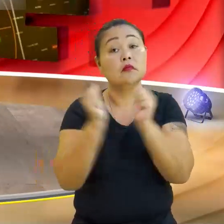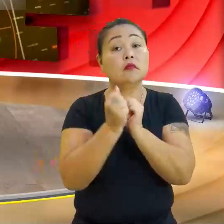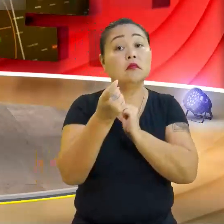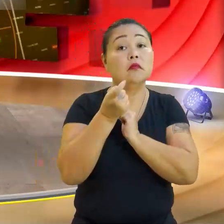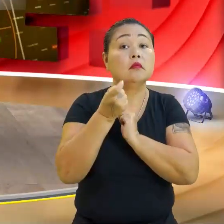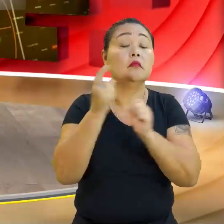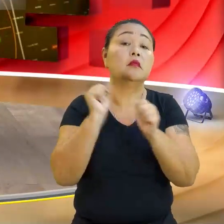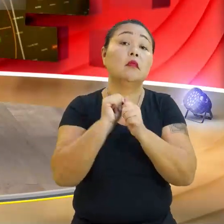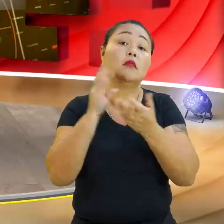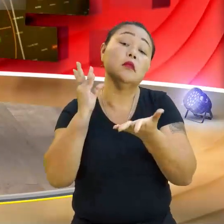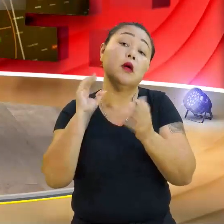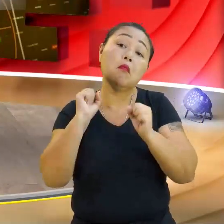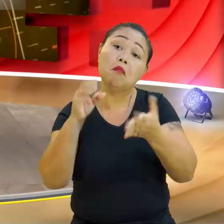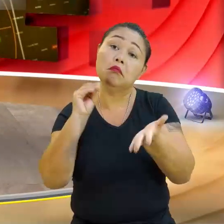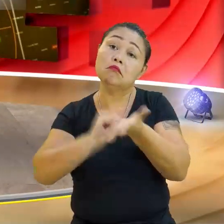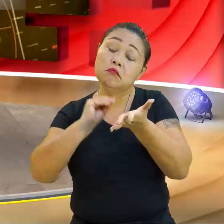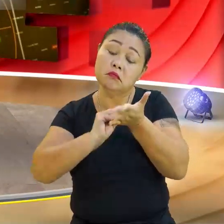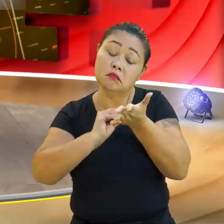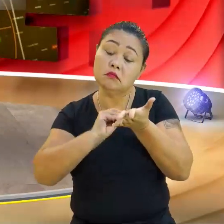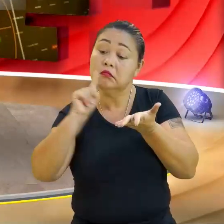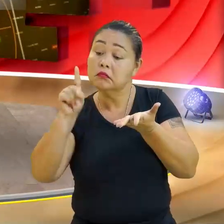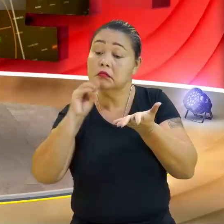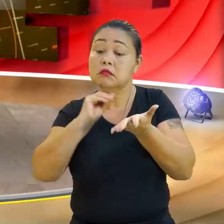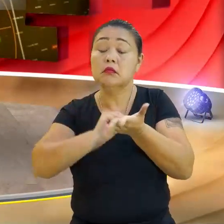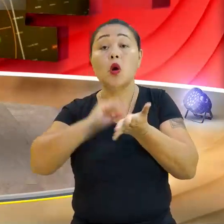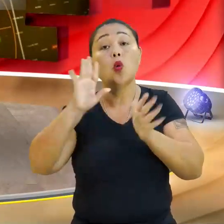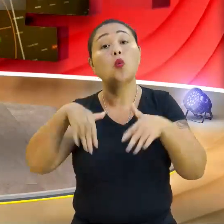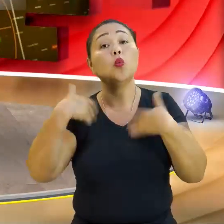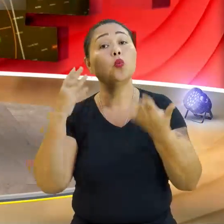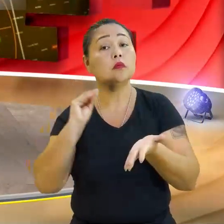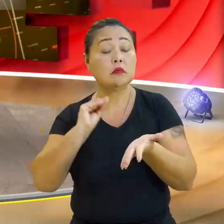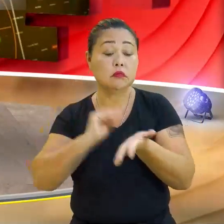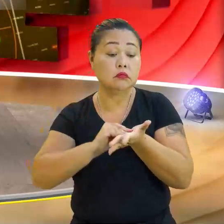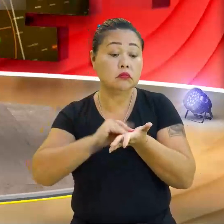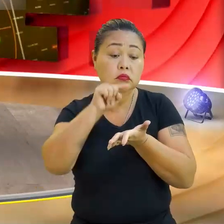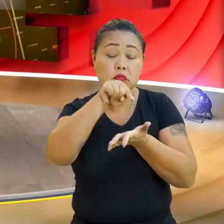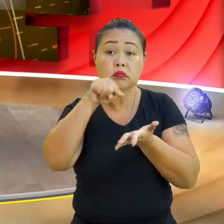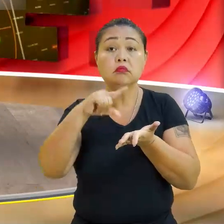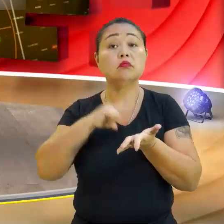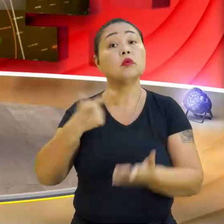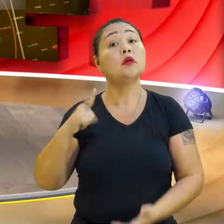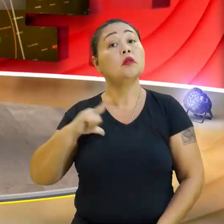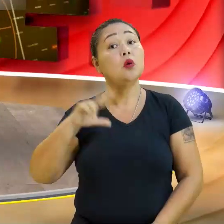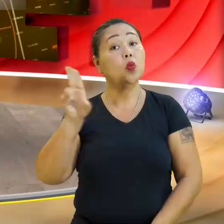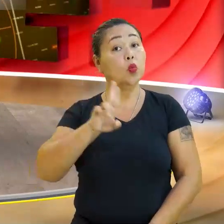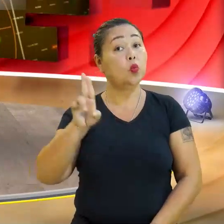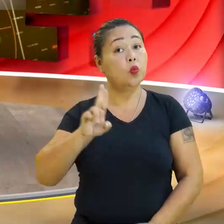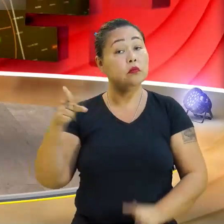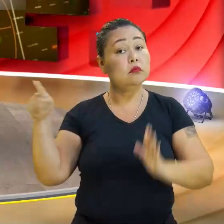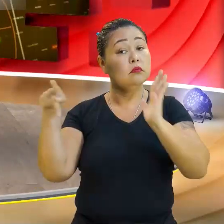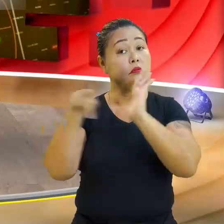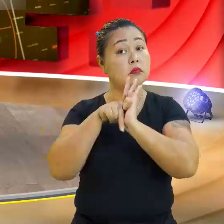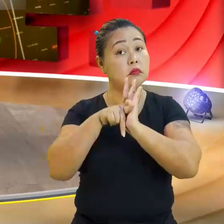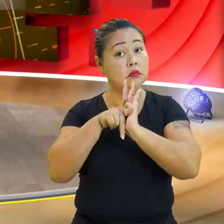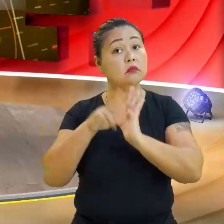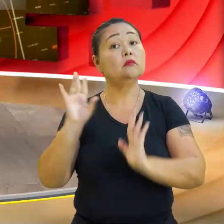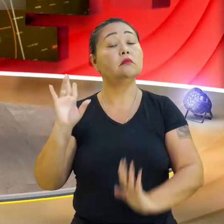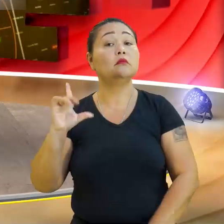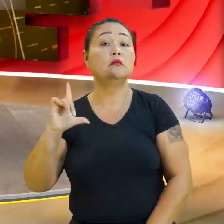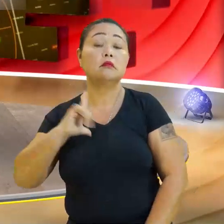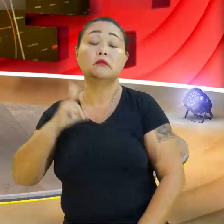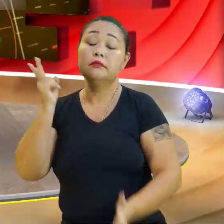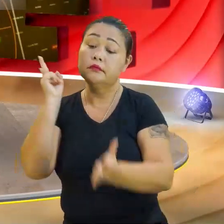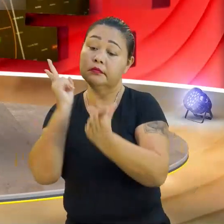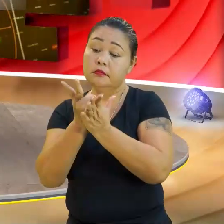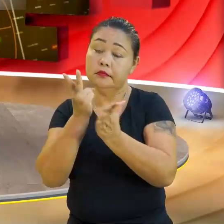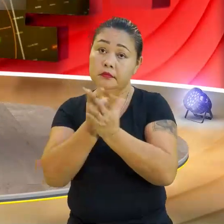faltar um desses termos. Quando falta um desses termos, ela tem nome específico, não é? Ela pode ser constante